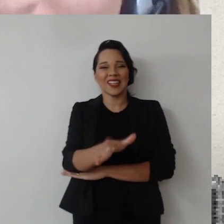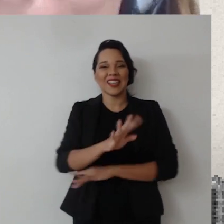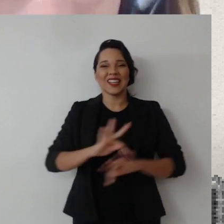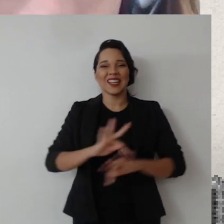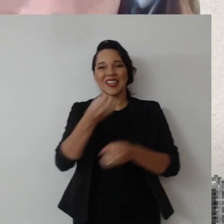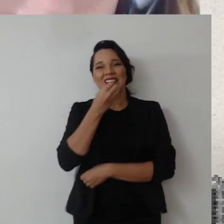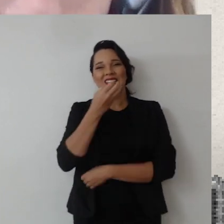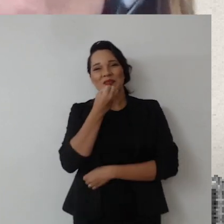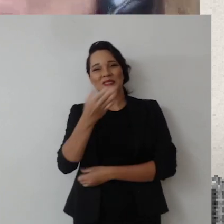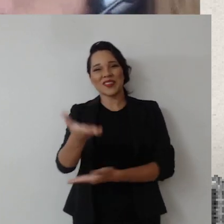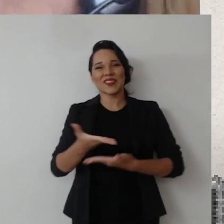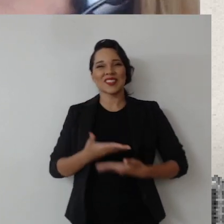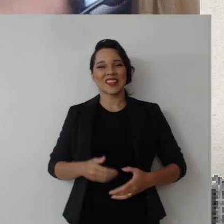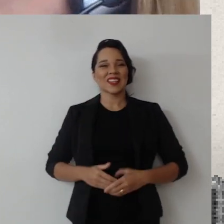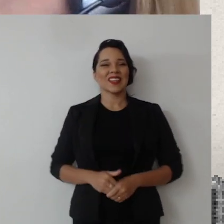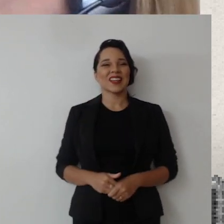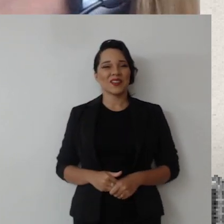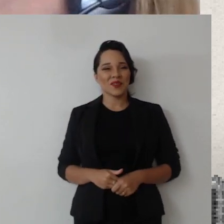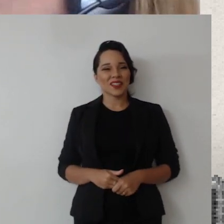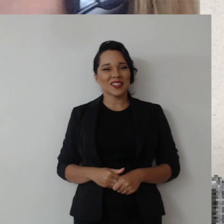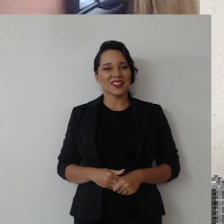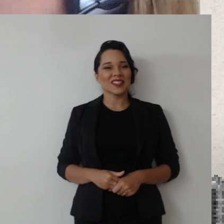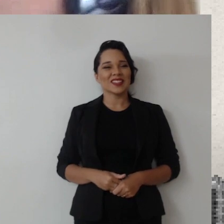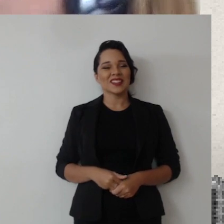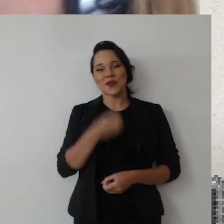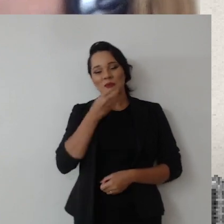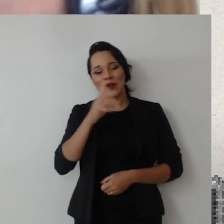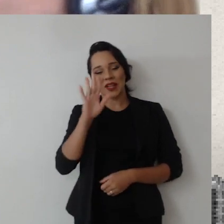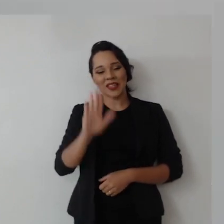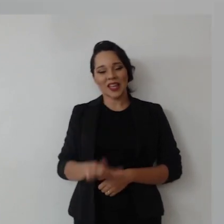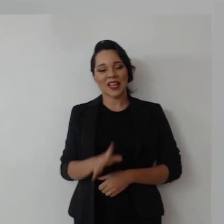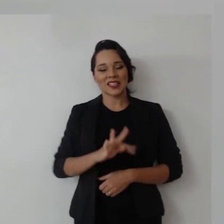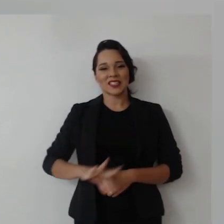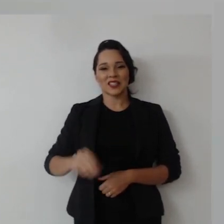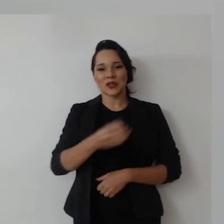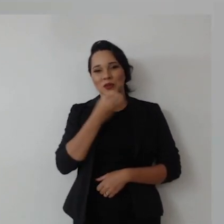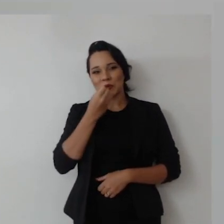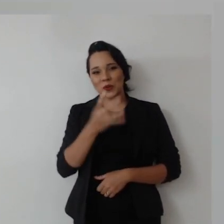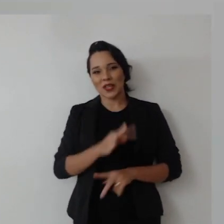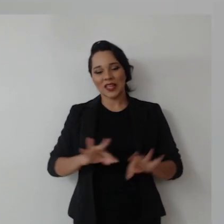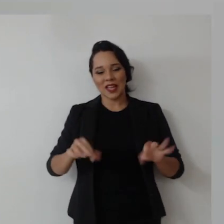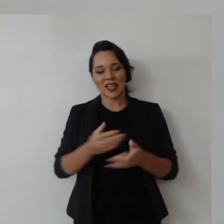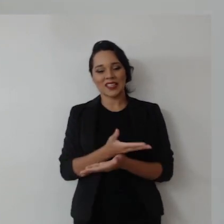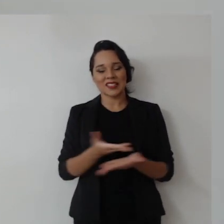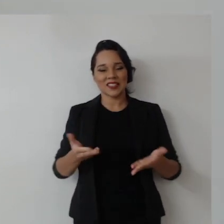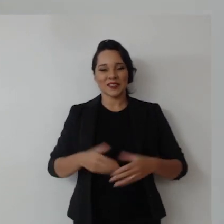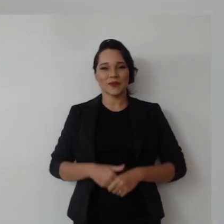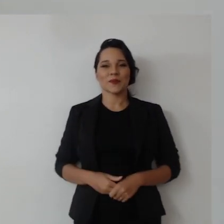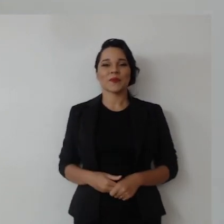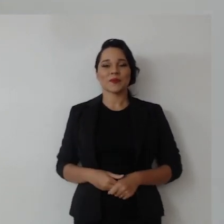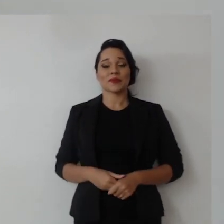tarde e seja bem-vindo. Boa tarde, Vanessa. Boa tarde a todos. Boa tarde a todos.